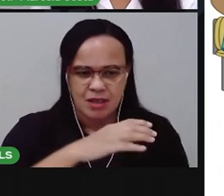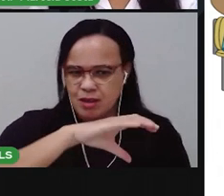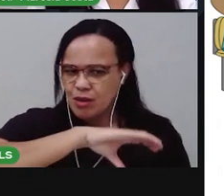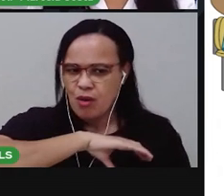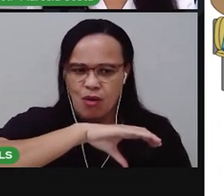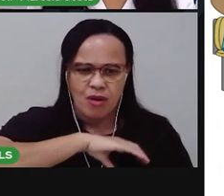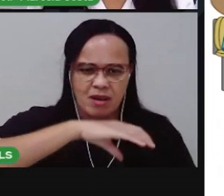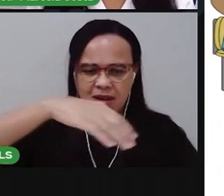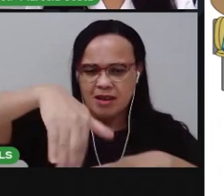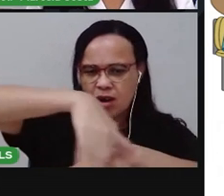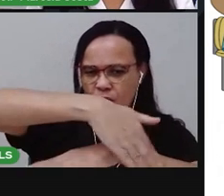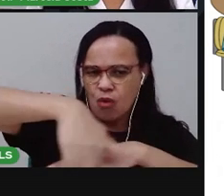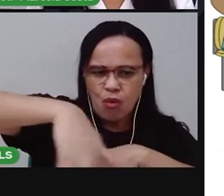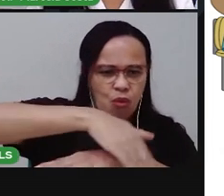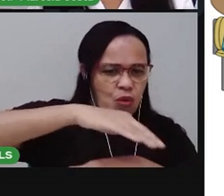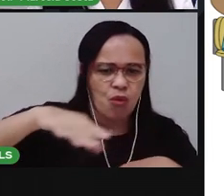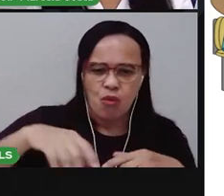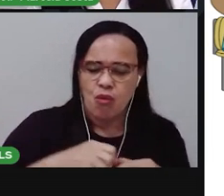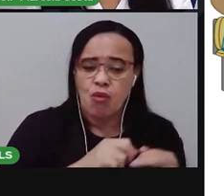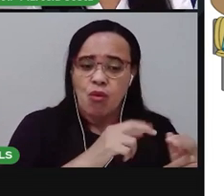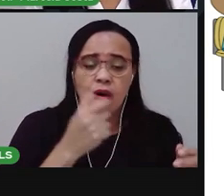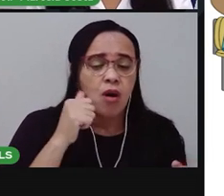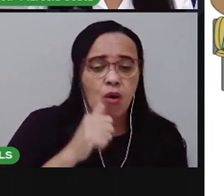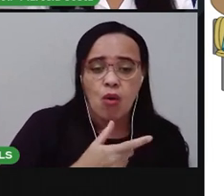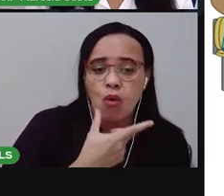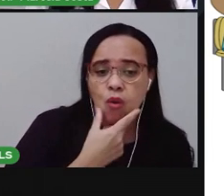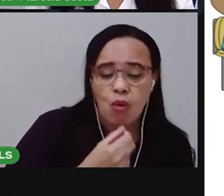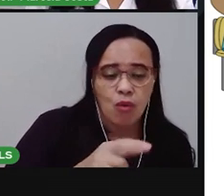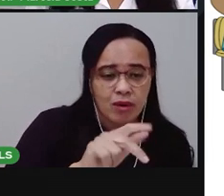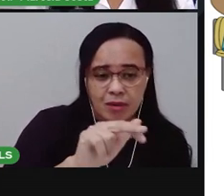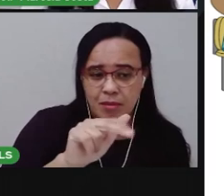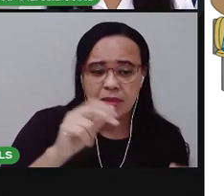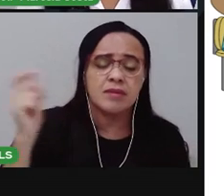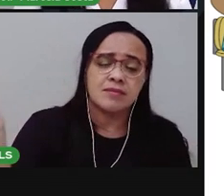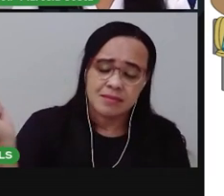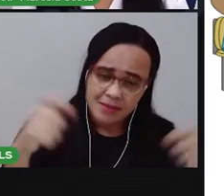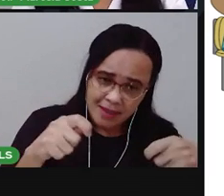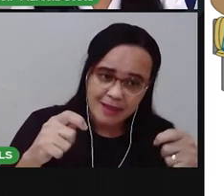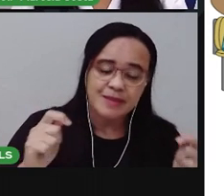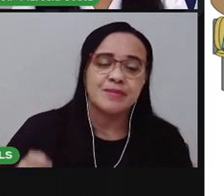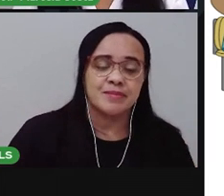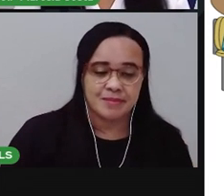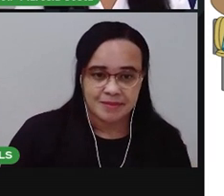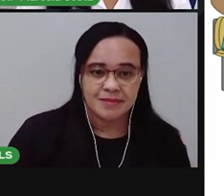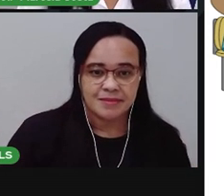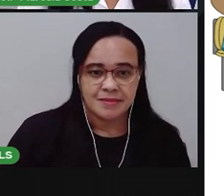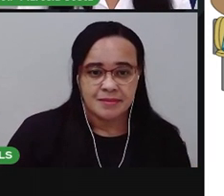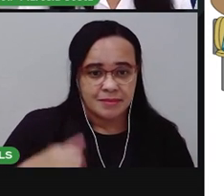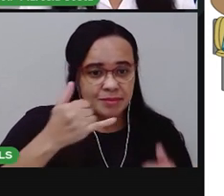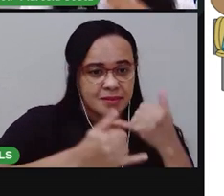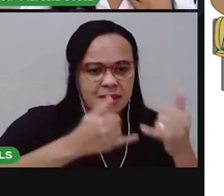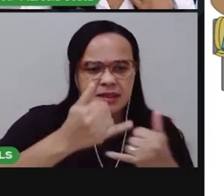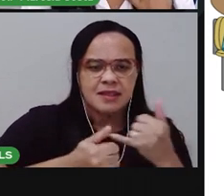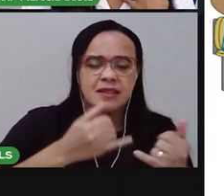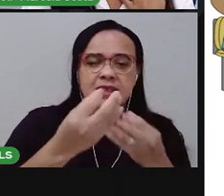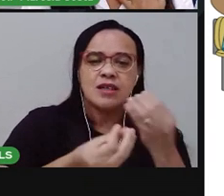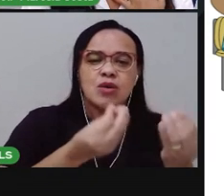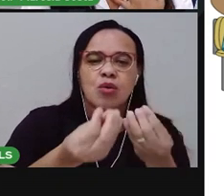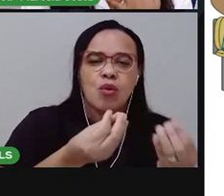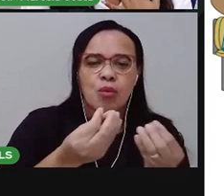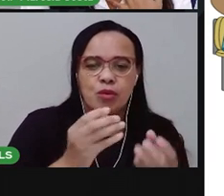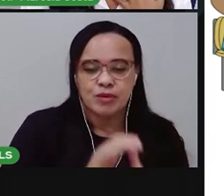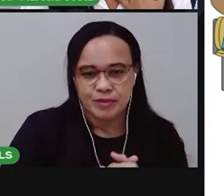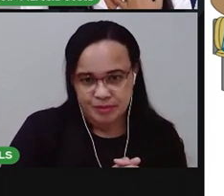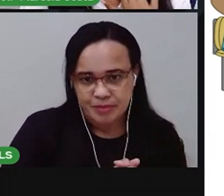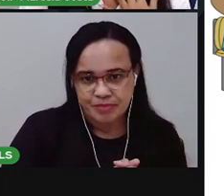rua. Ou seus irmãos, por exemplo. Essa brincadeira é assim. As crianças